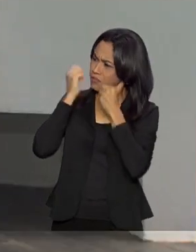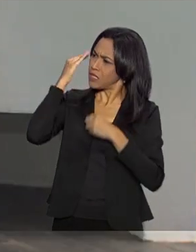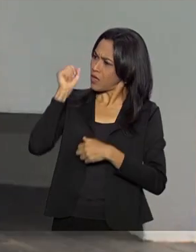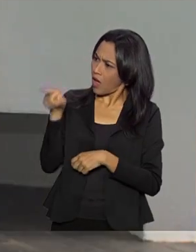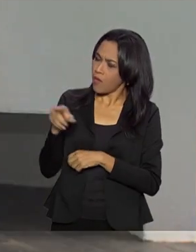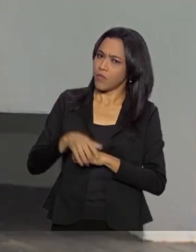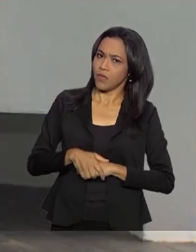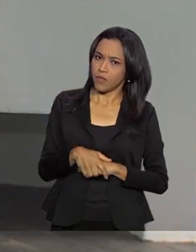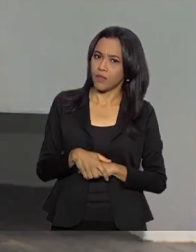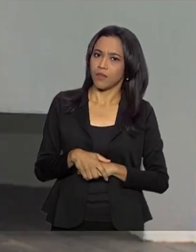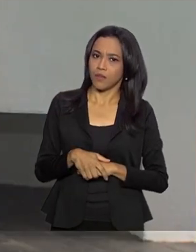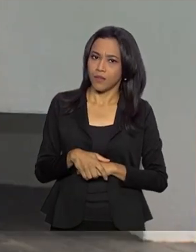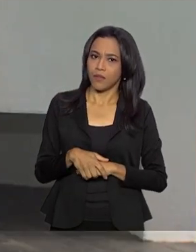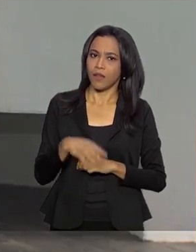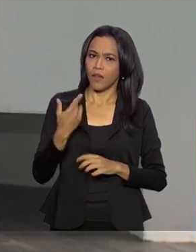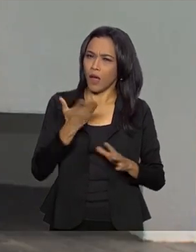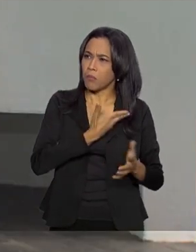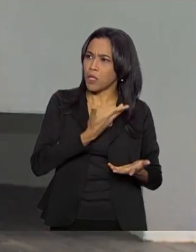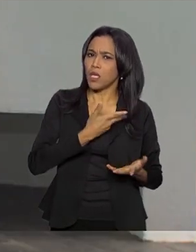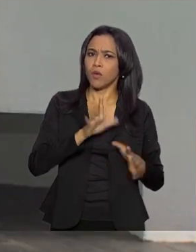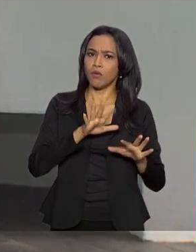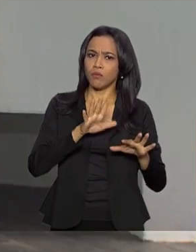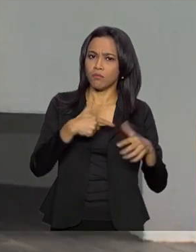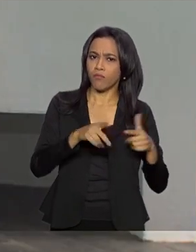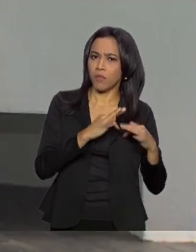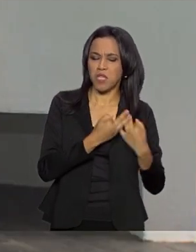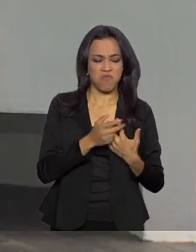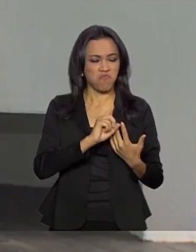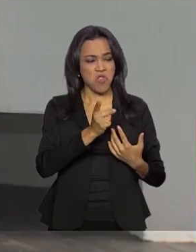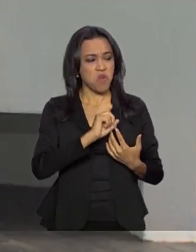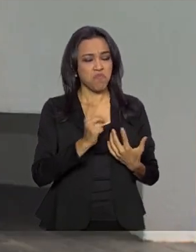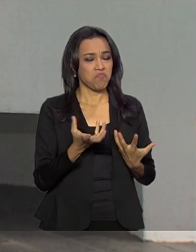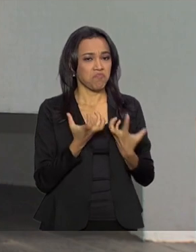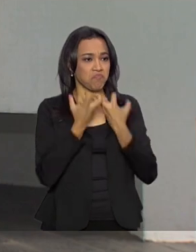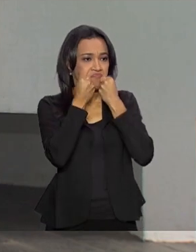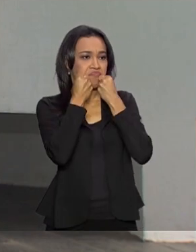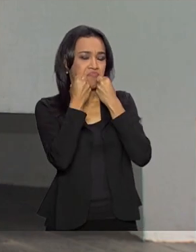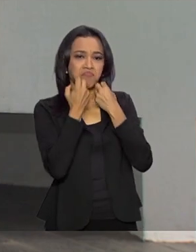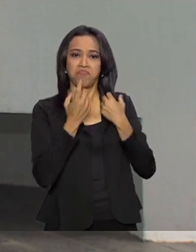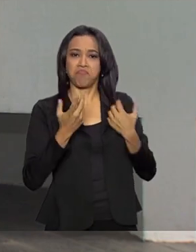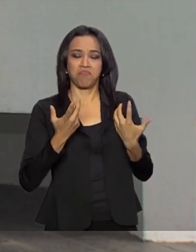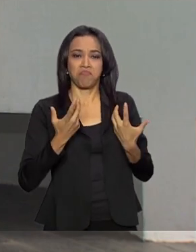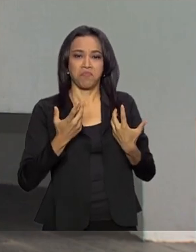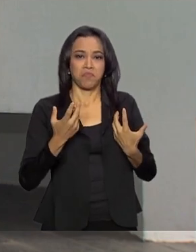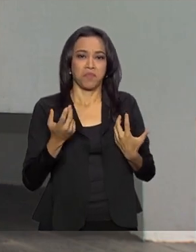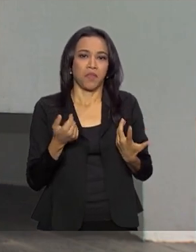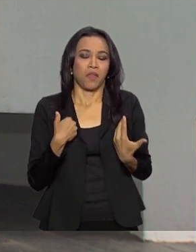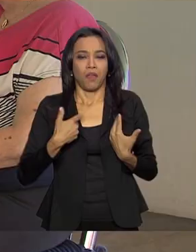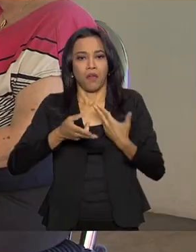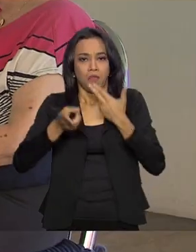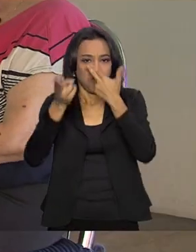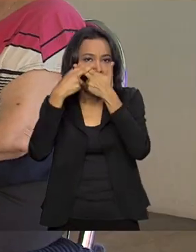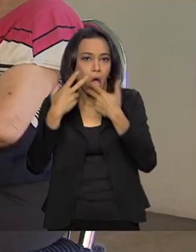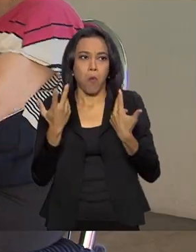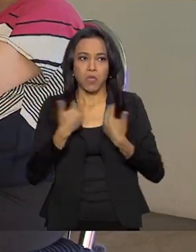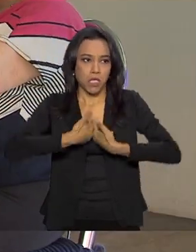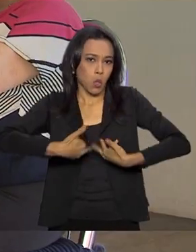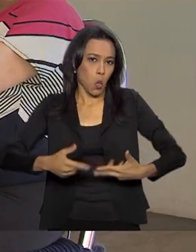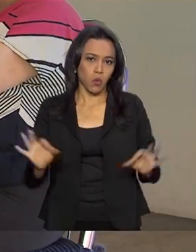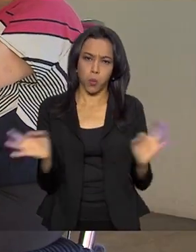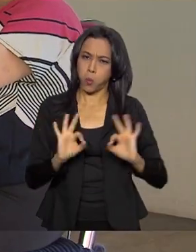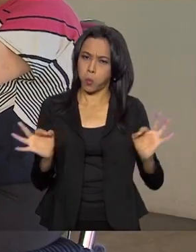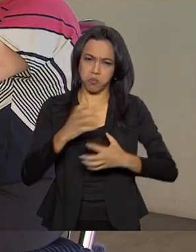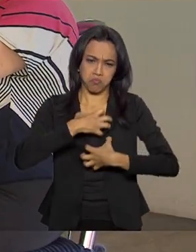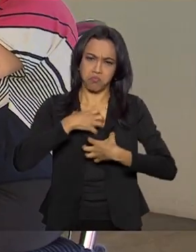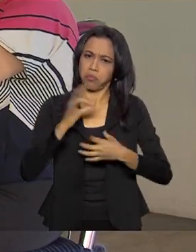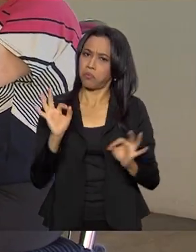Não me machuca. Trabalho, família, amigo? Não me machuca. Talvez esteja aí um pouco desse segredo, desse sorriso árduo.